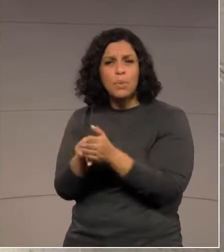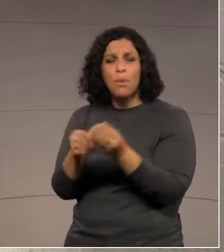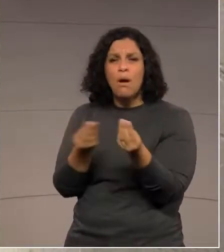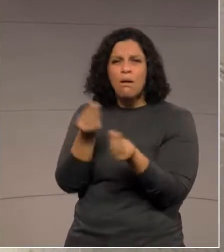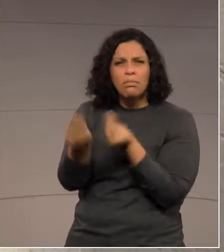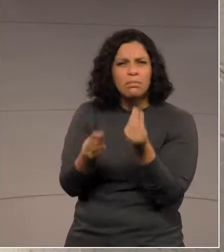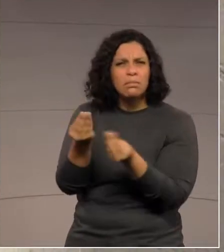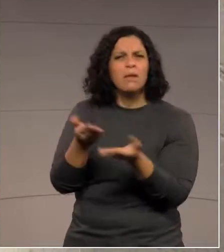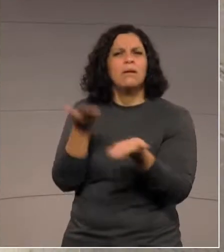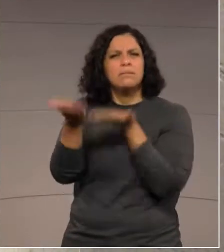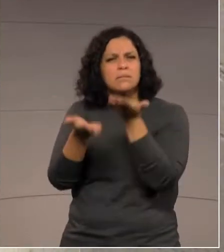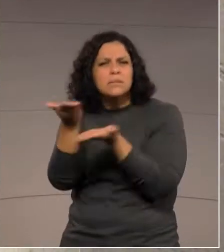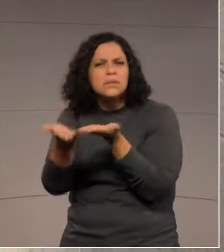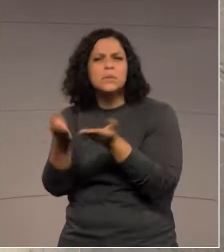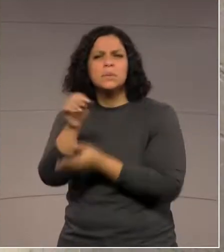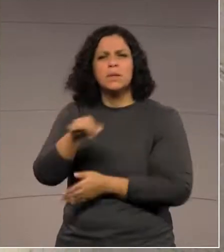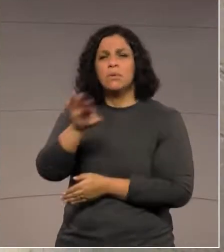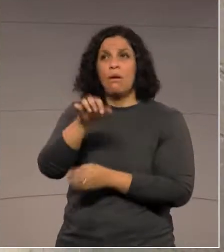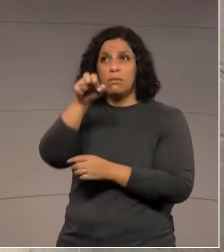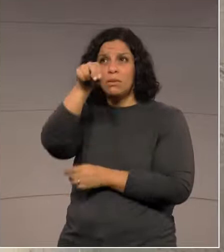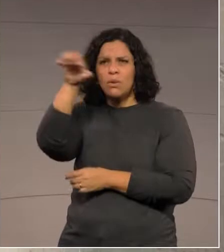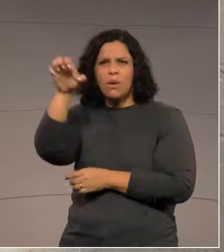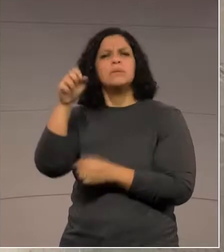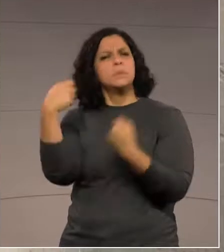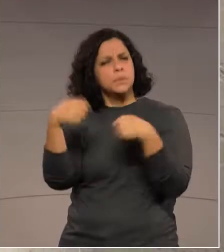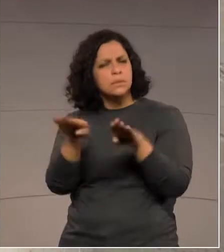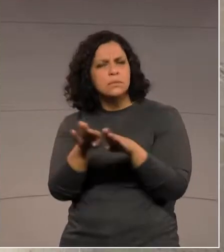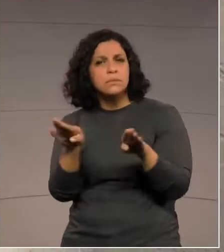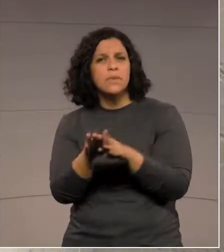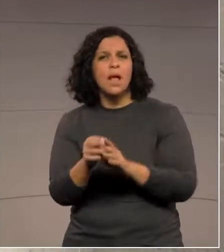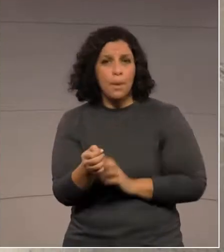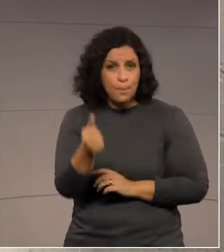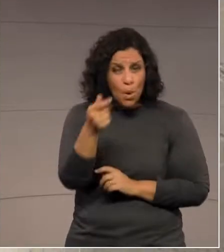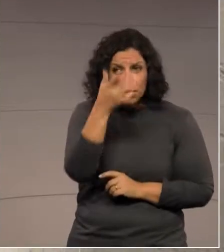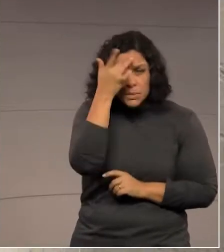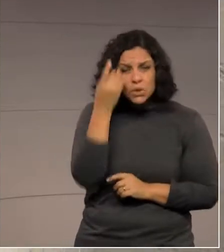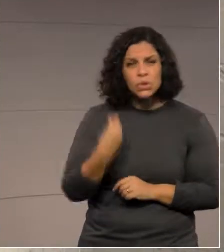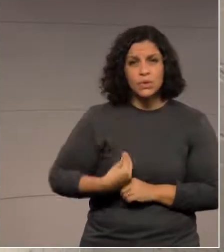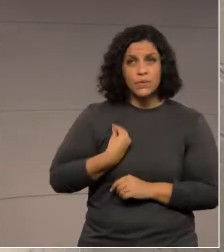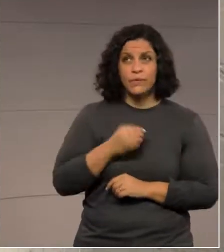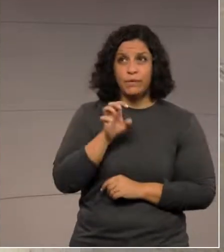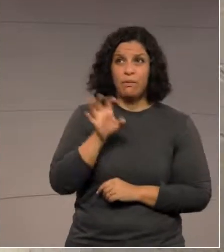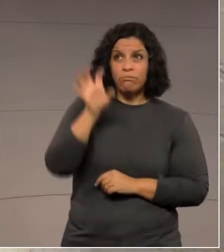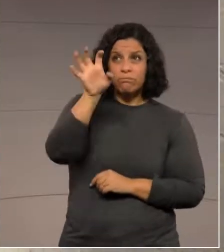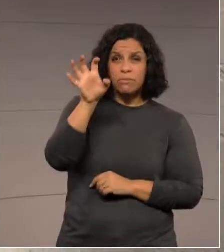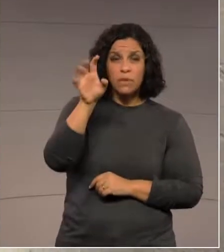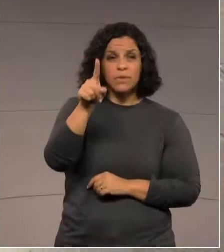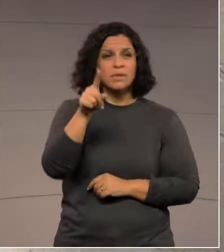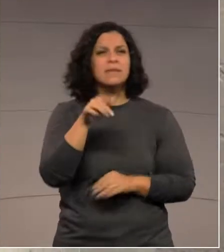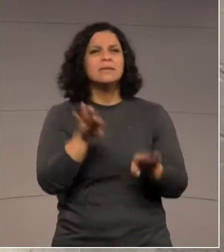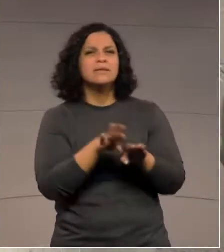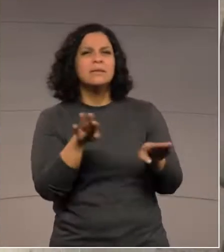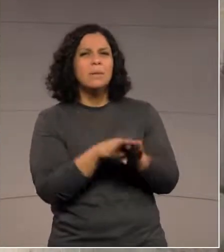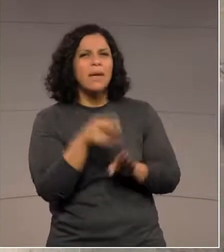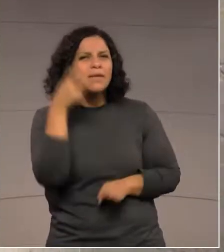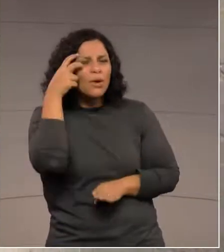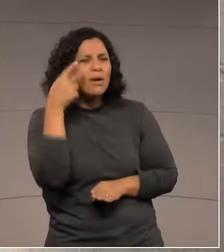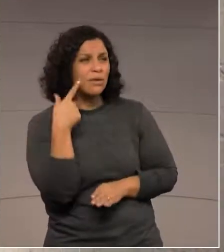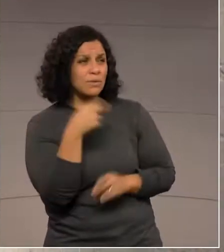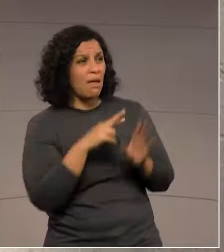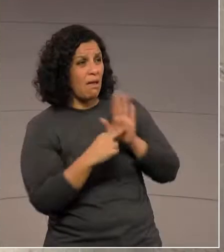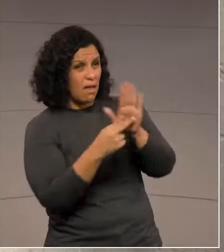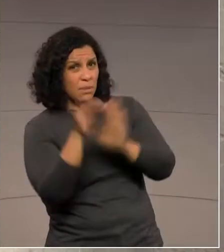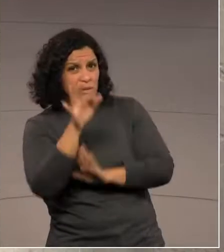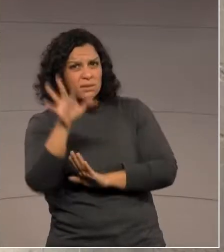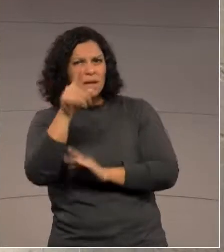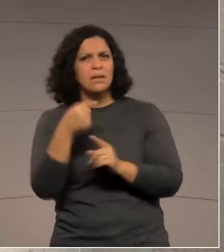atendimento no noroeste, e volto a dizer, pode ser pouco populoso, o deputado Arius, o senhor que também representa a região, mas é muito